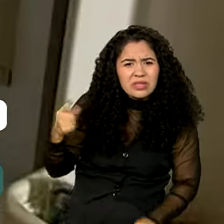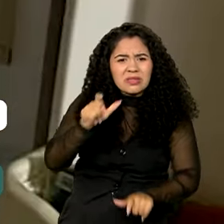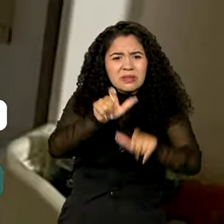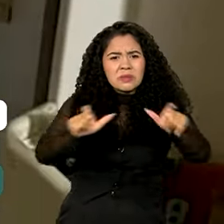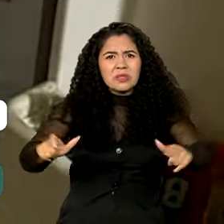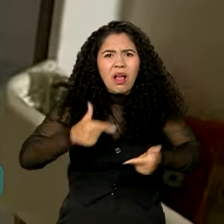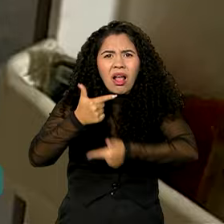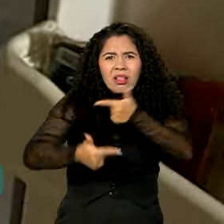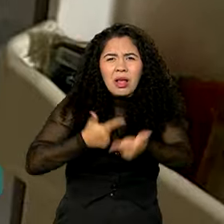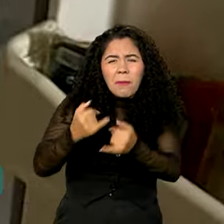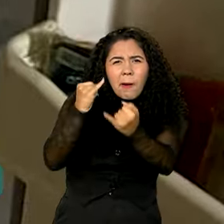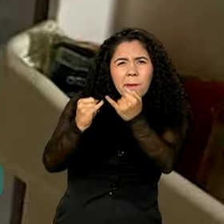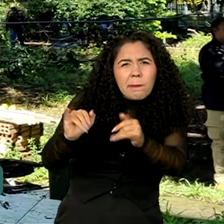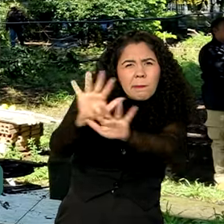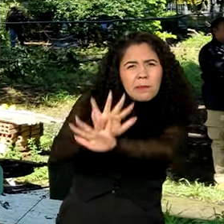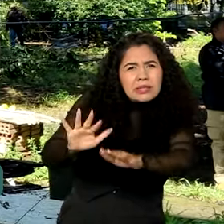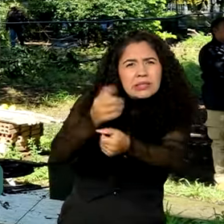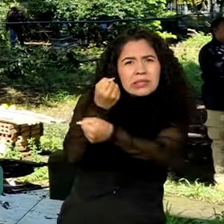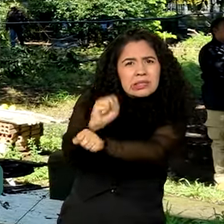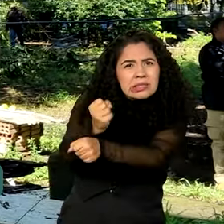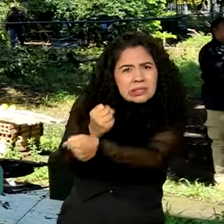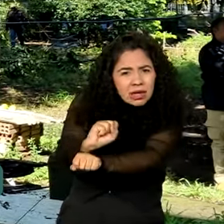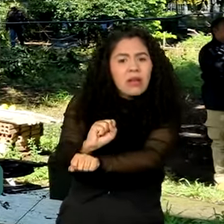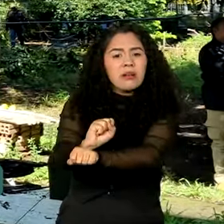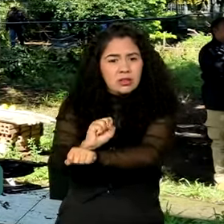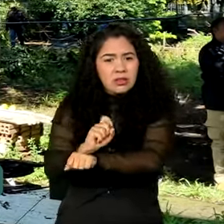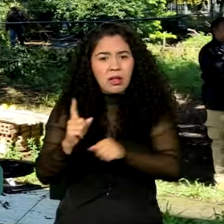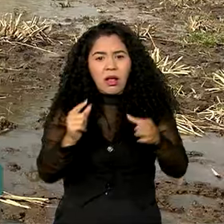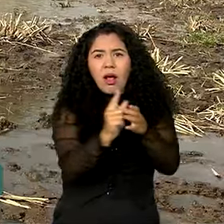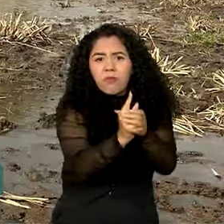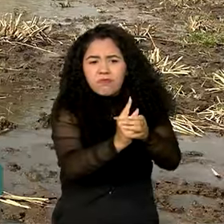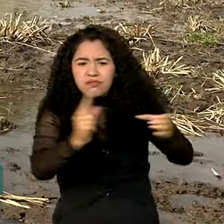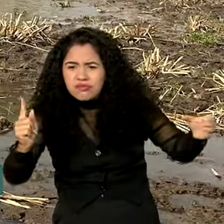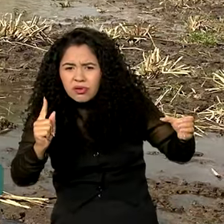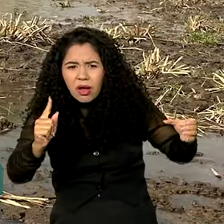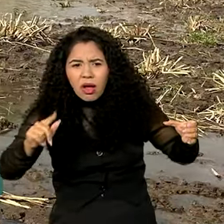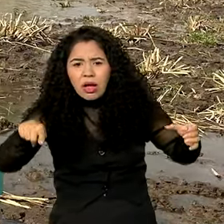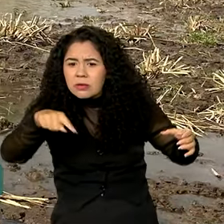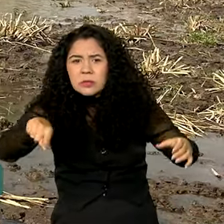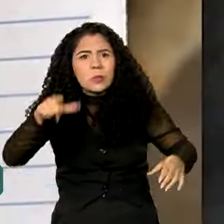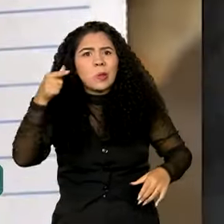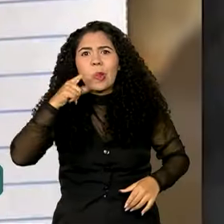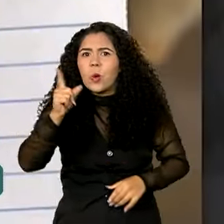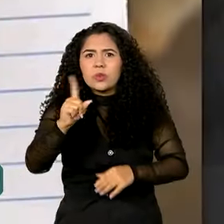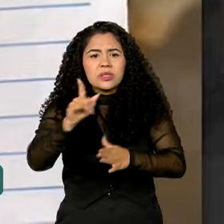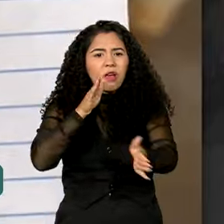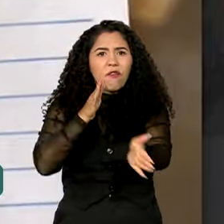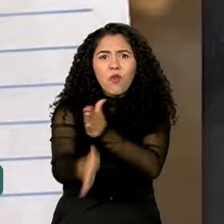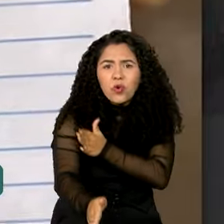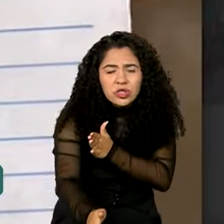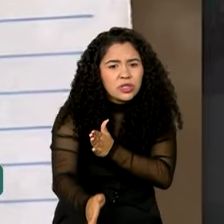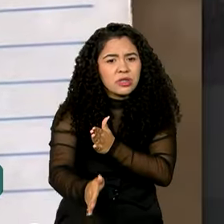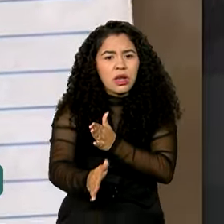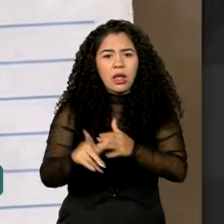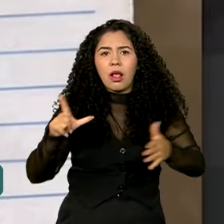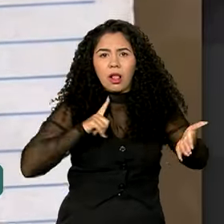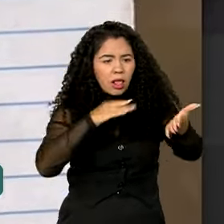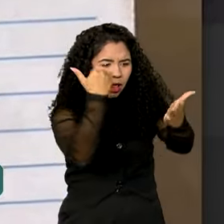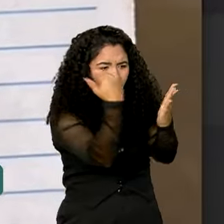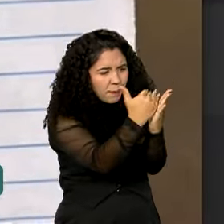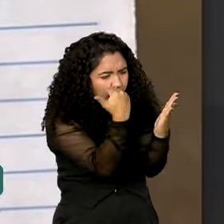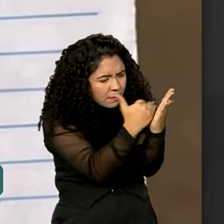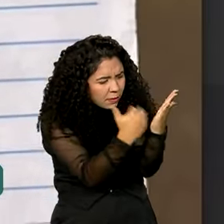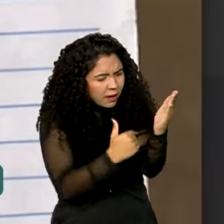em condições análogas à escravidão. Isolados em locais remotos, não conseguiam fugir. Muitos faziam dívidas para